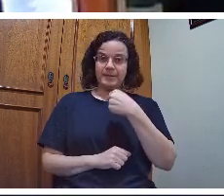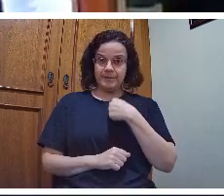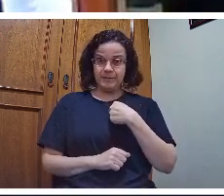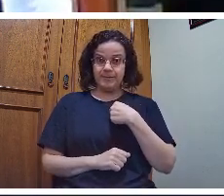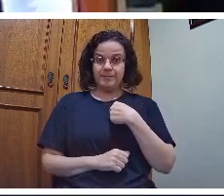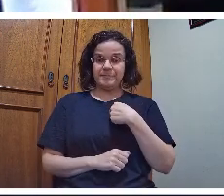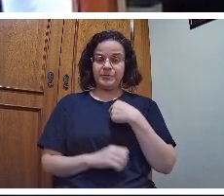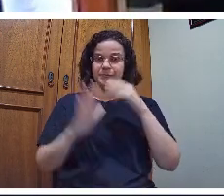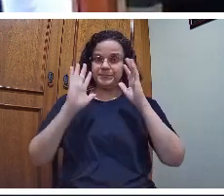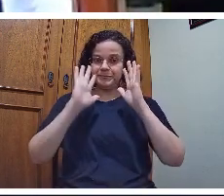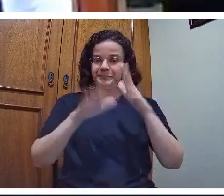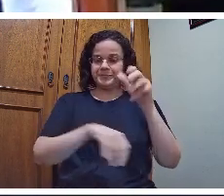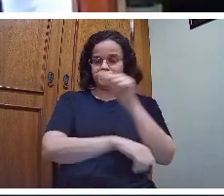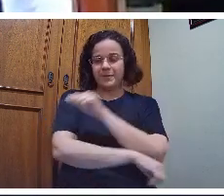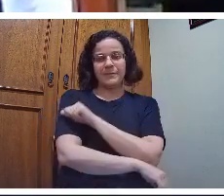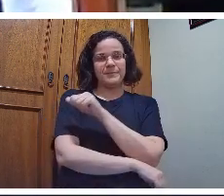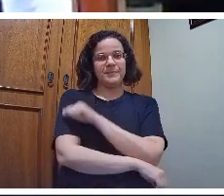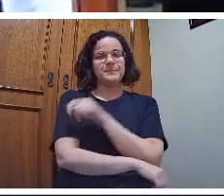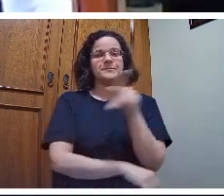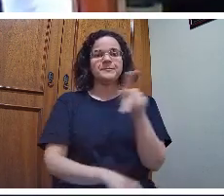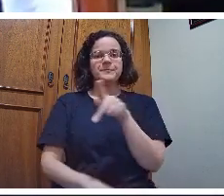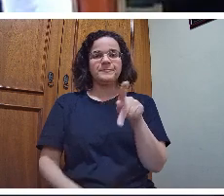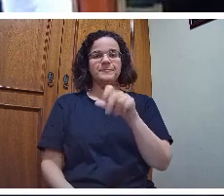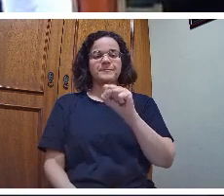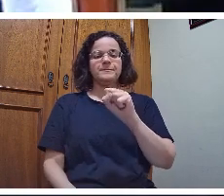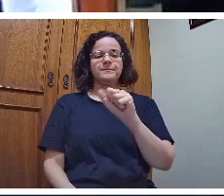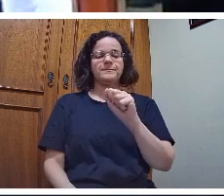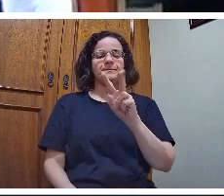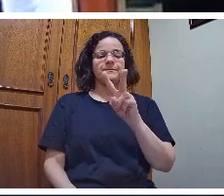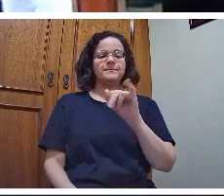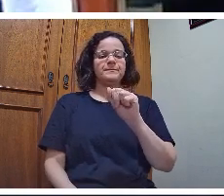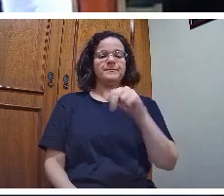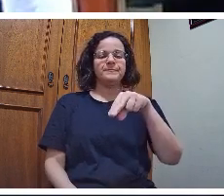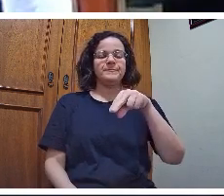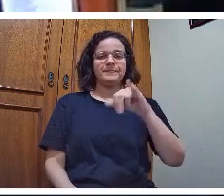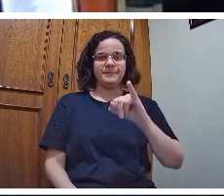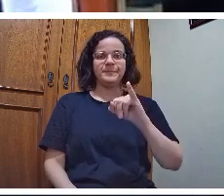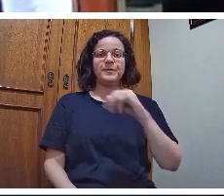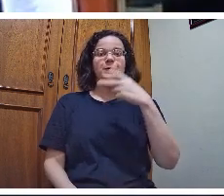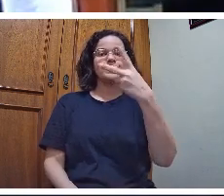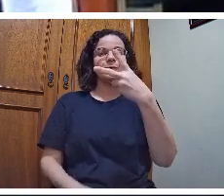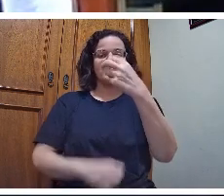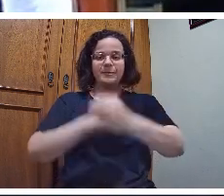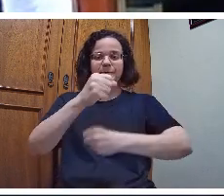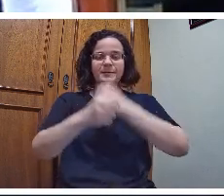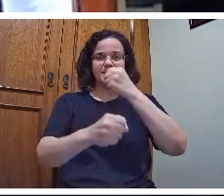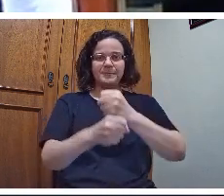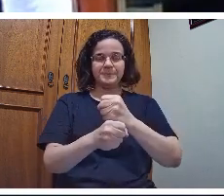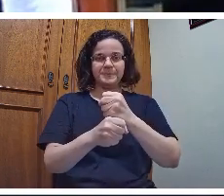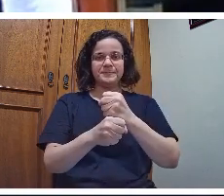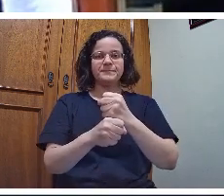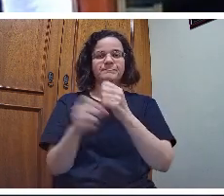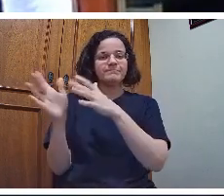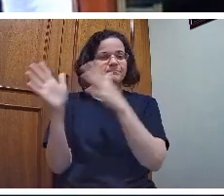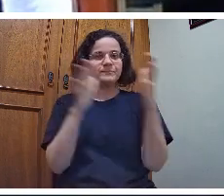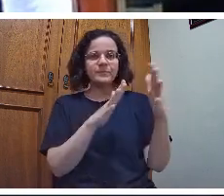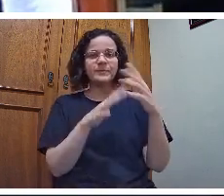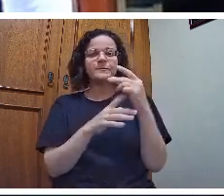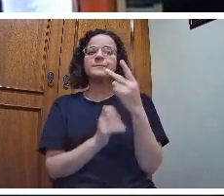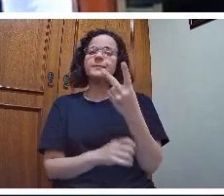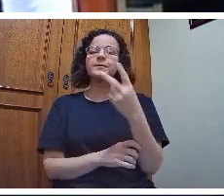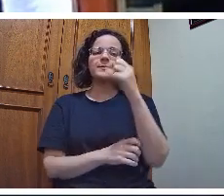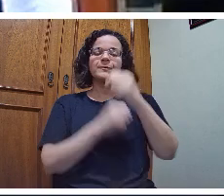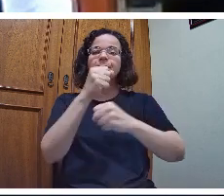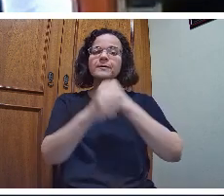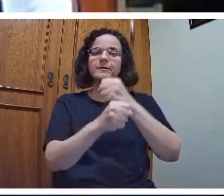aluno do professor Saviani por dois anos. E durante esses dois anos, fui